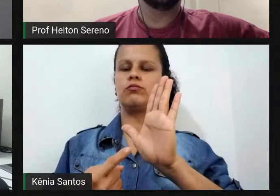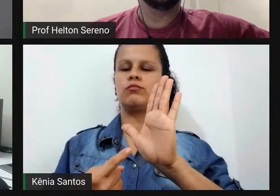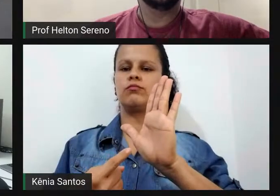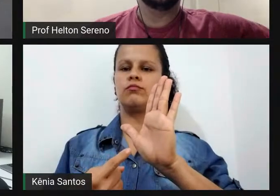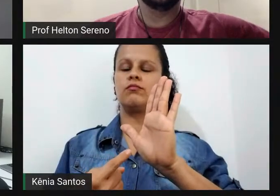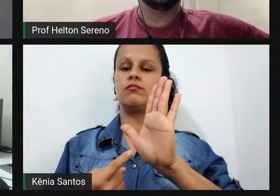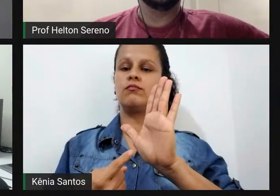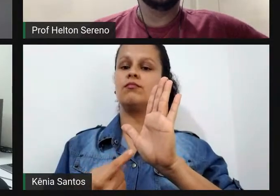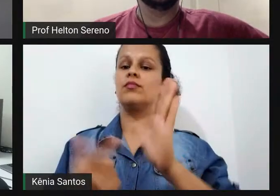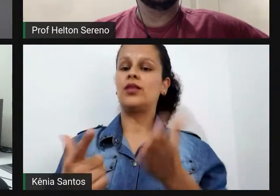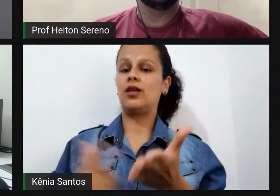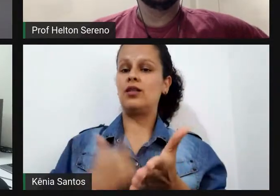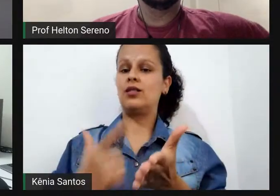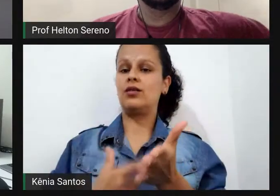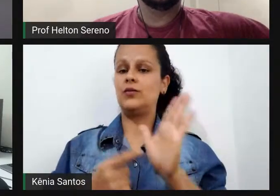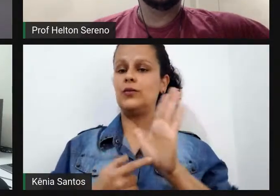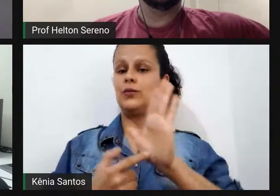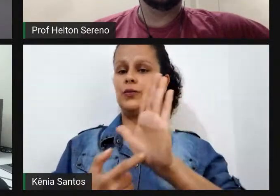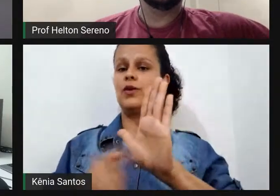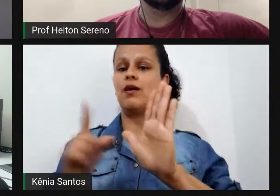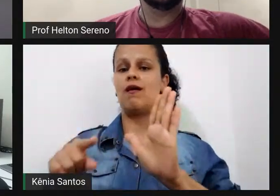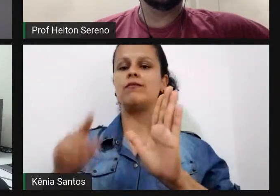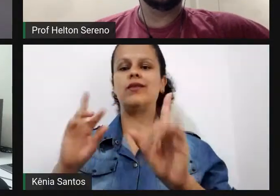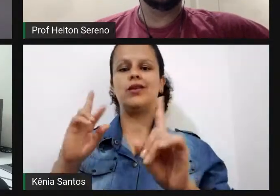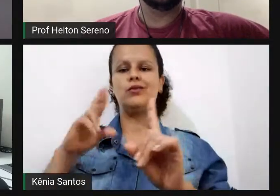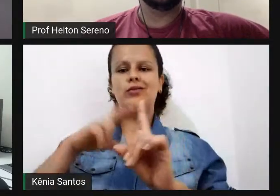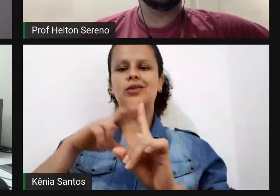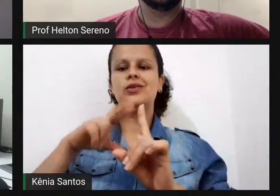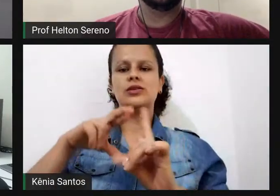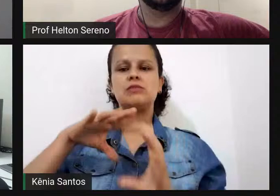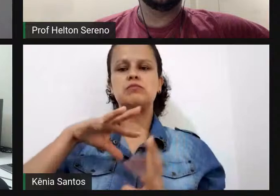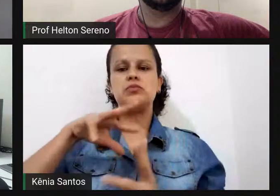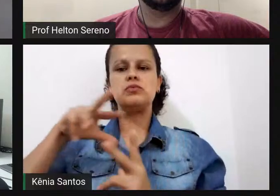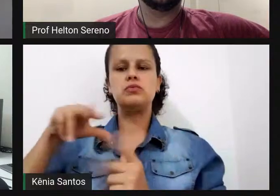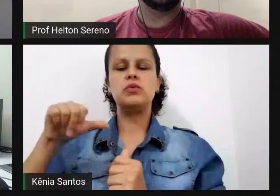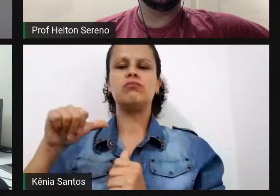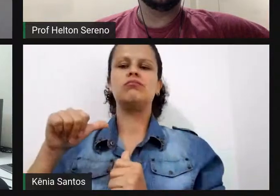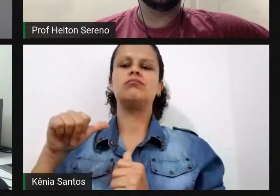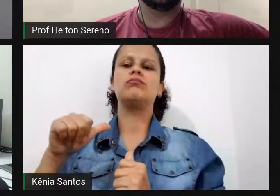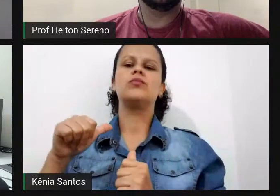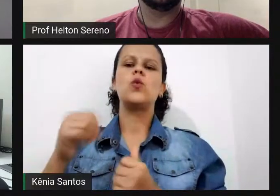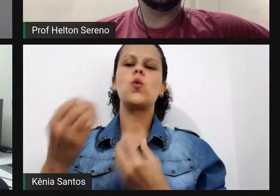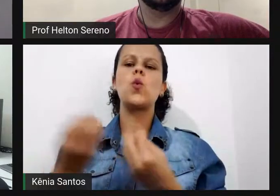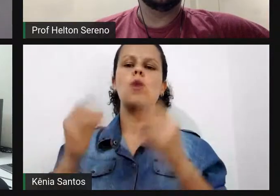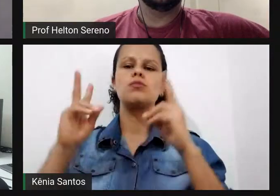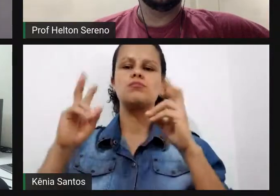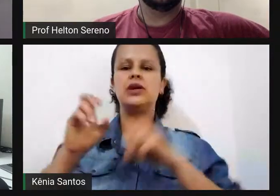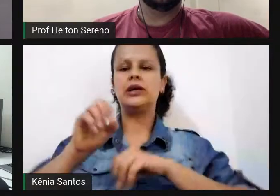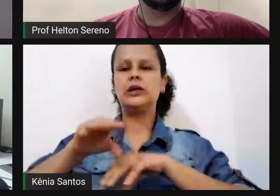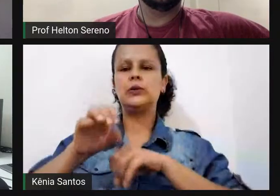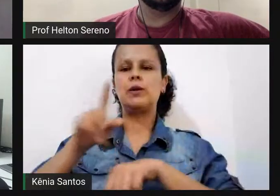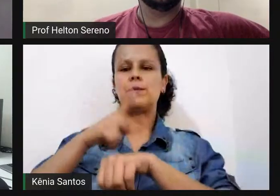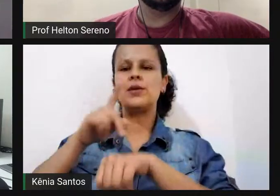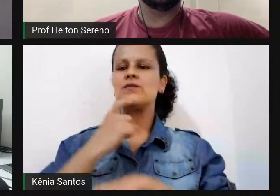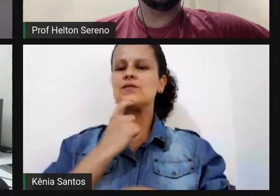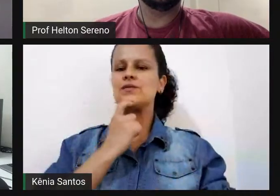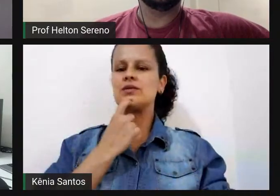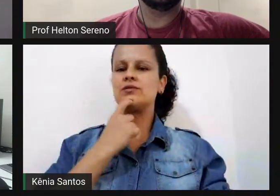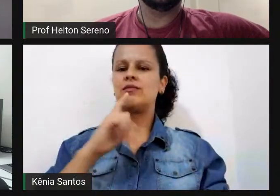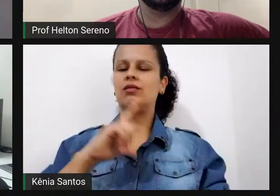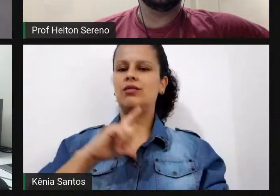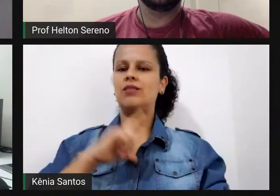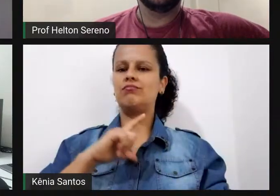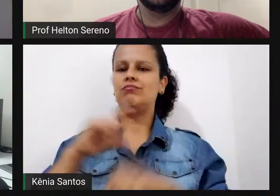é uma grande referência, esse autor é uma grande referência mundial, né, sobre a educação finlandesa. Eu quero citar só um trechinho para